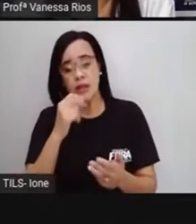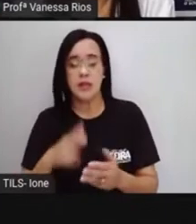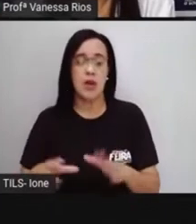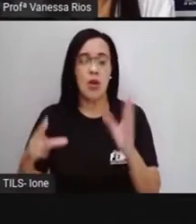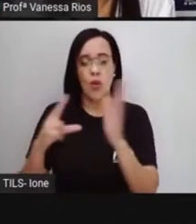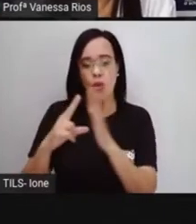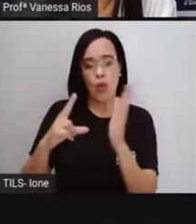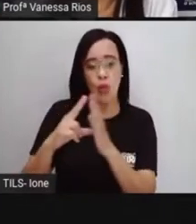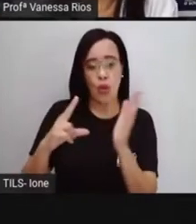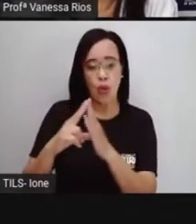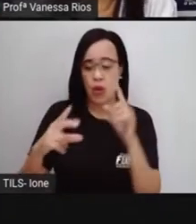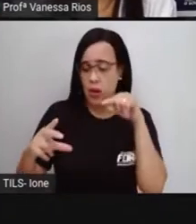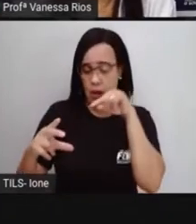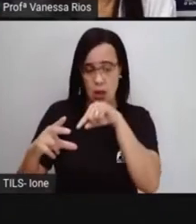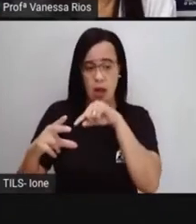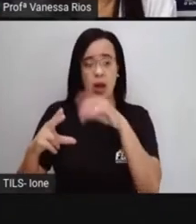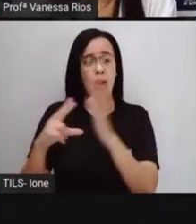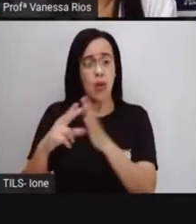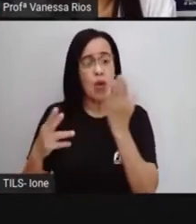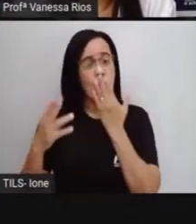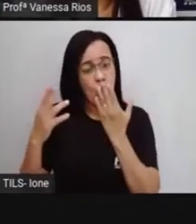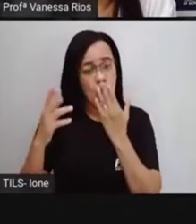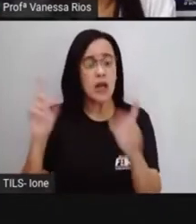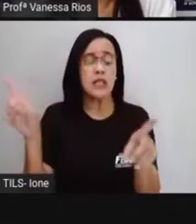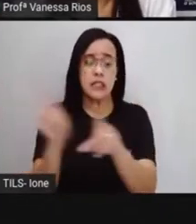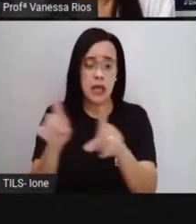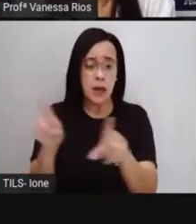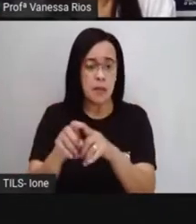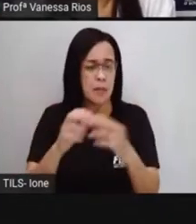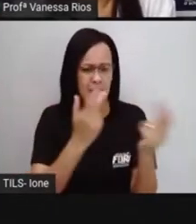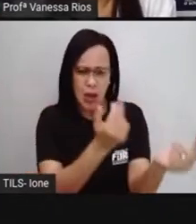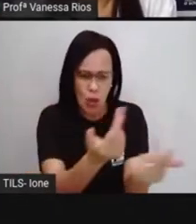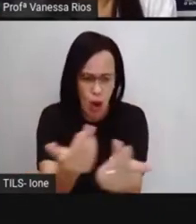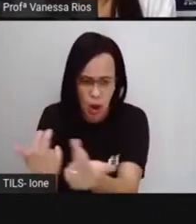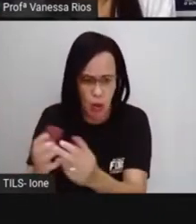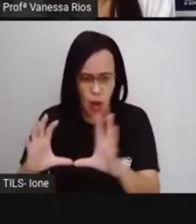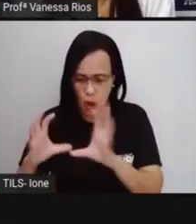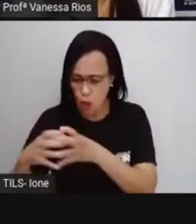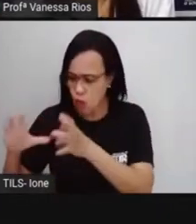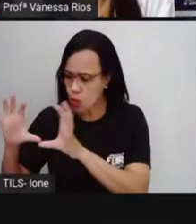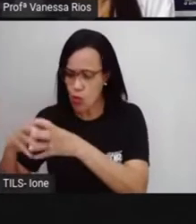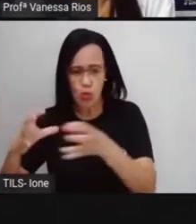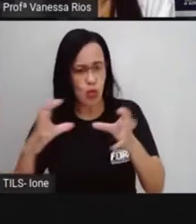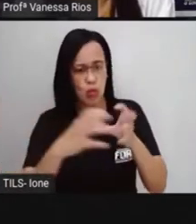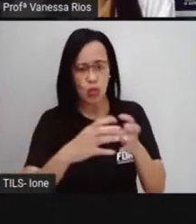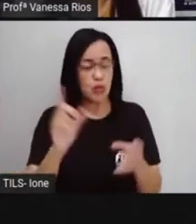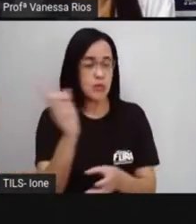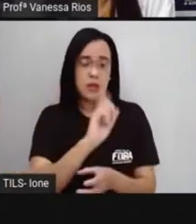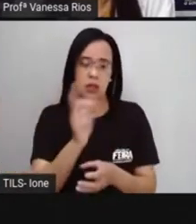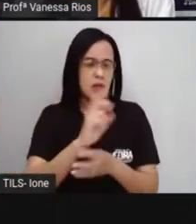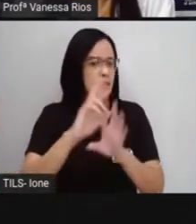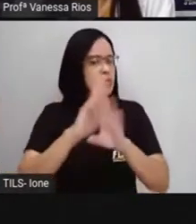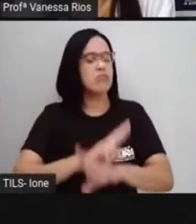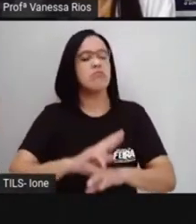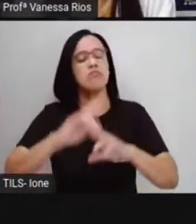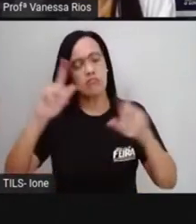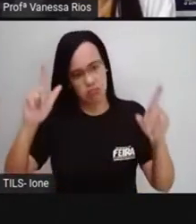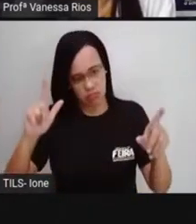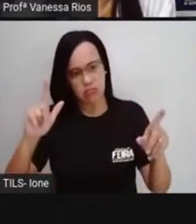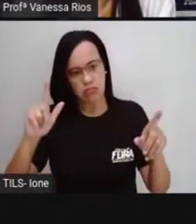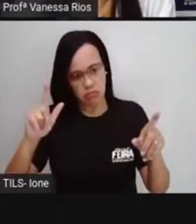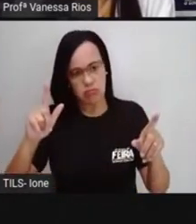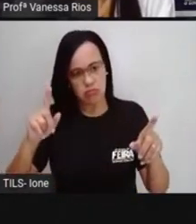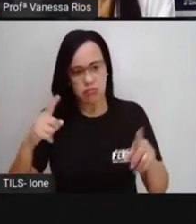pensar em todos os africanos como iguais, né? Existiam aí organizações sociais com